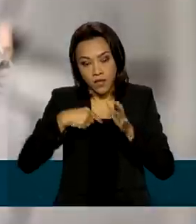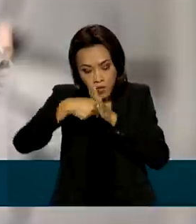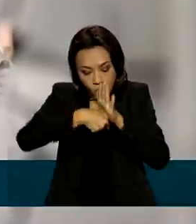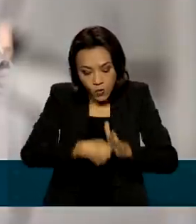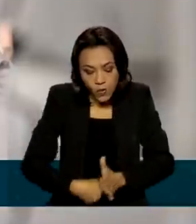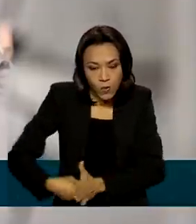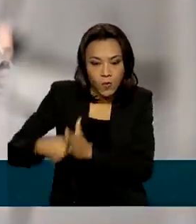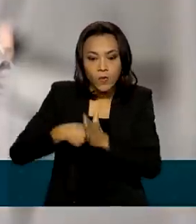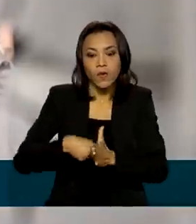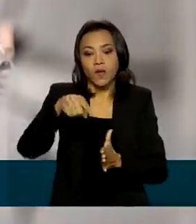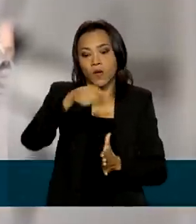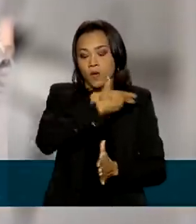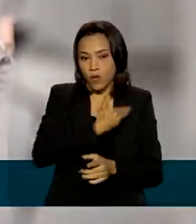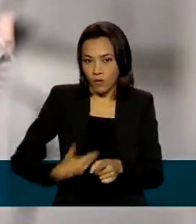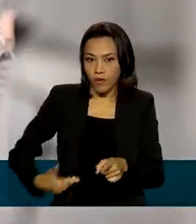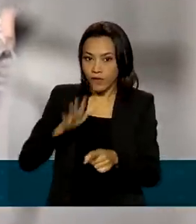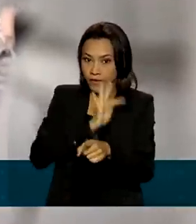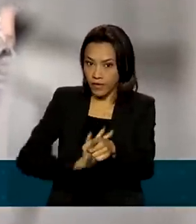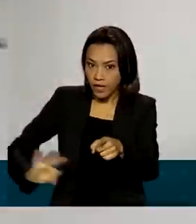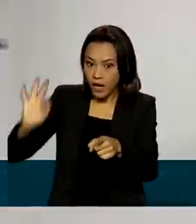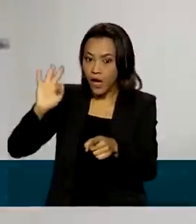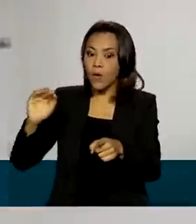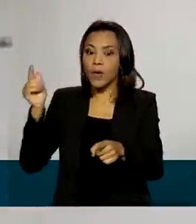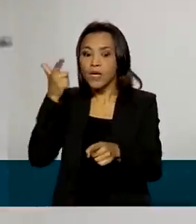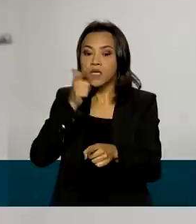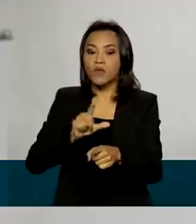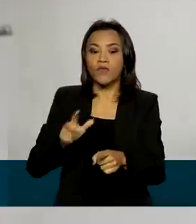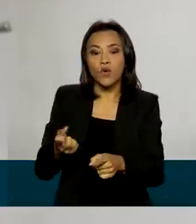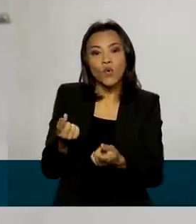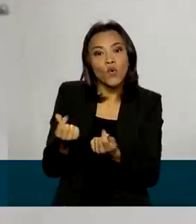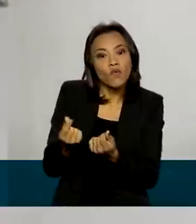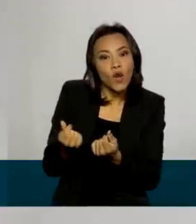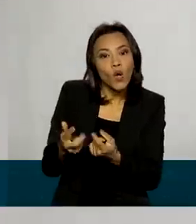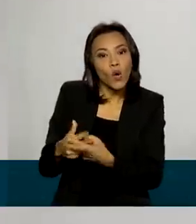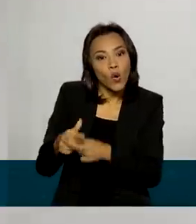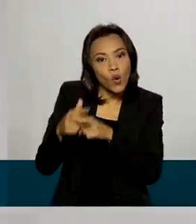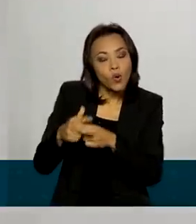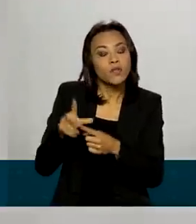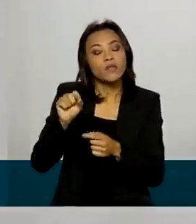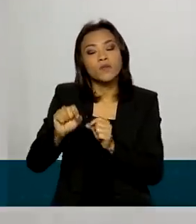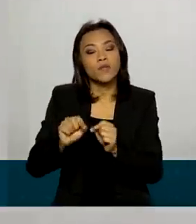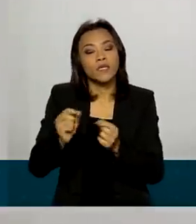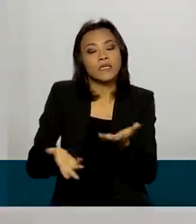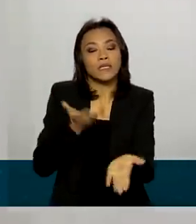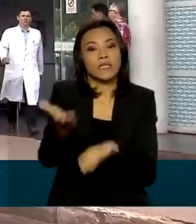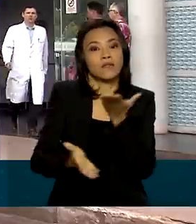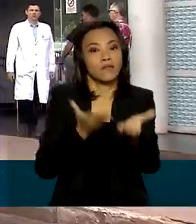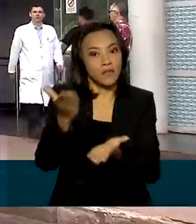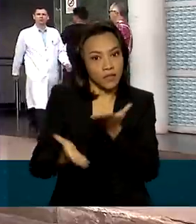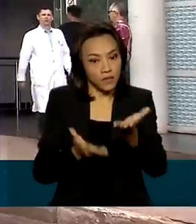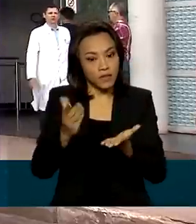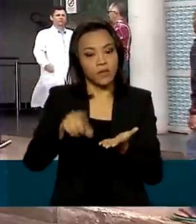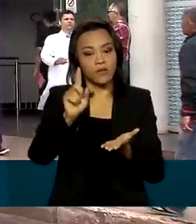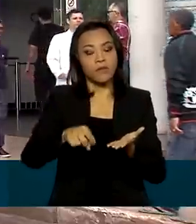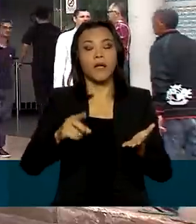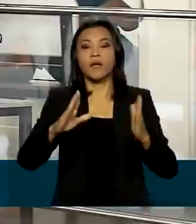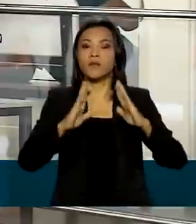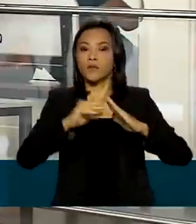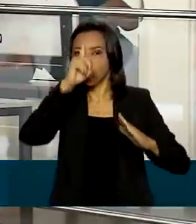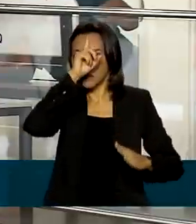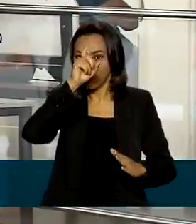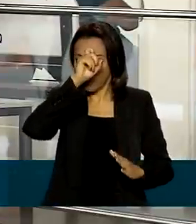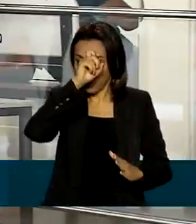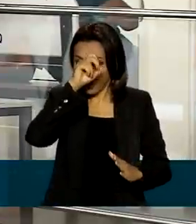doença, o governo federal decidiu reajustar os valores de alguns serviços prestados pelos hospitais conveniados ao SUS.